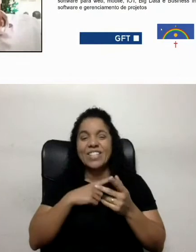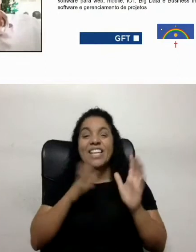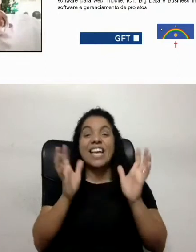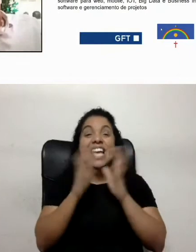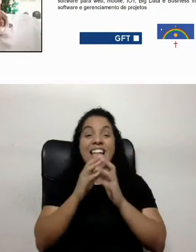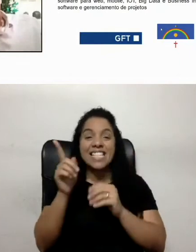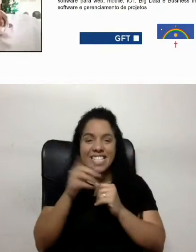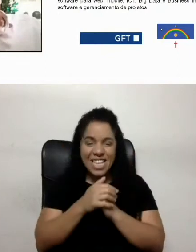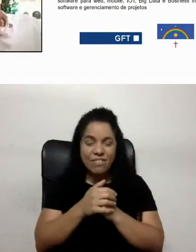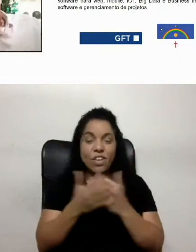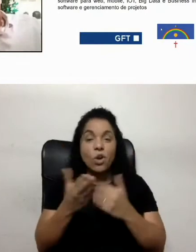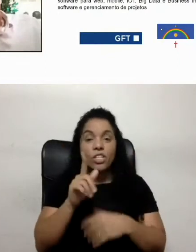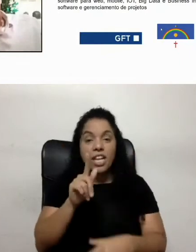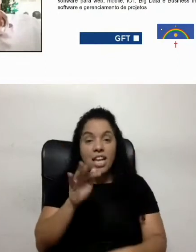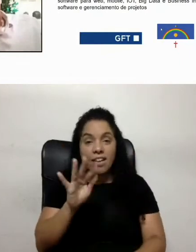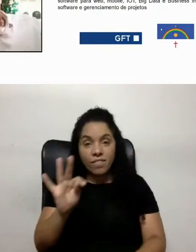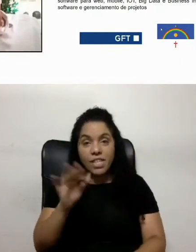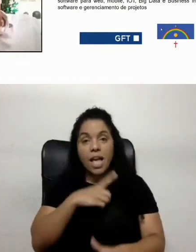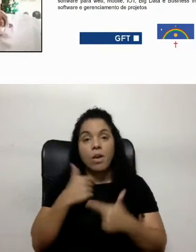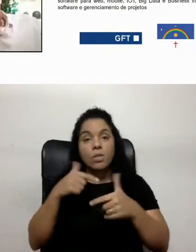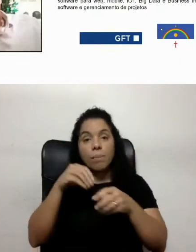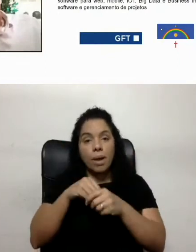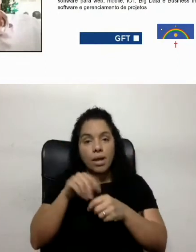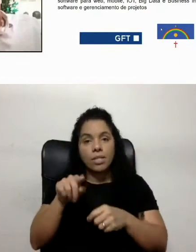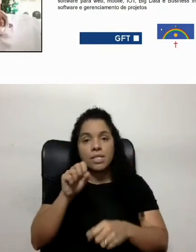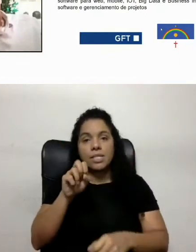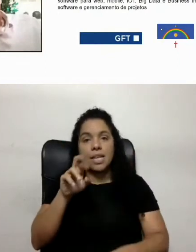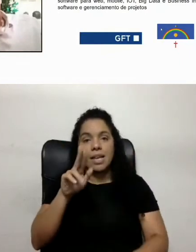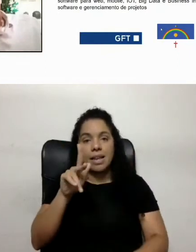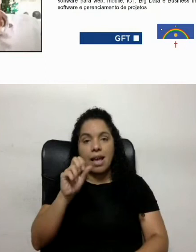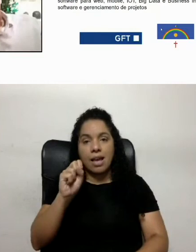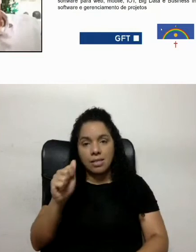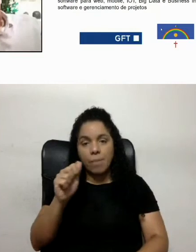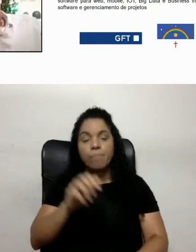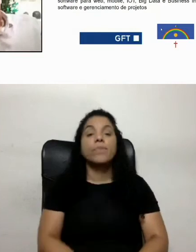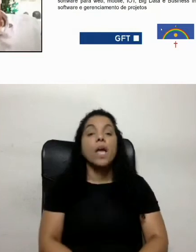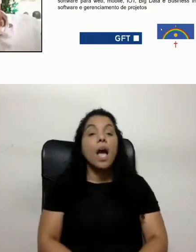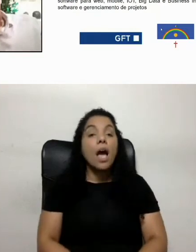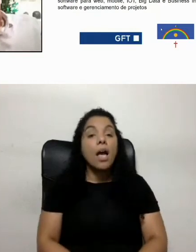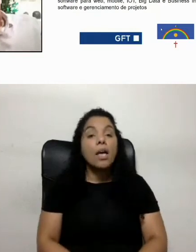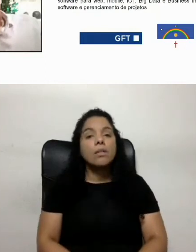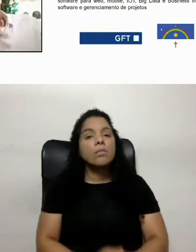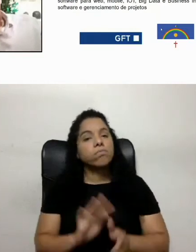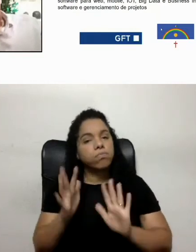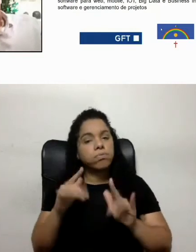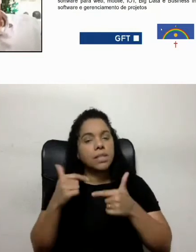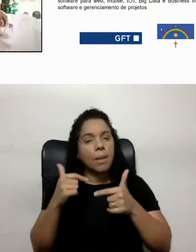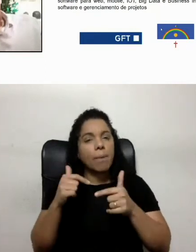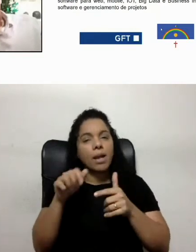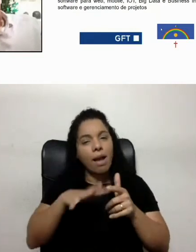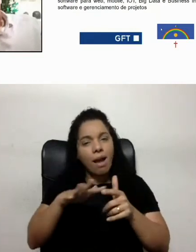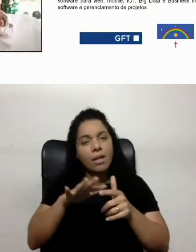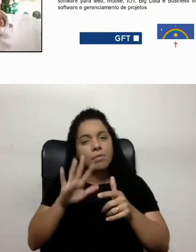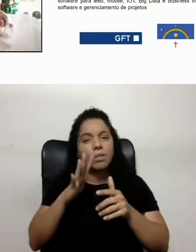lá, atualmente, na GFT, eu sou especialista e trabalho dentro do Serasa, tá? Venho trabalhando na área, mais ou menos, de mobile, aí, há uns dois